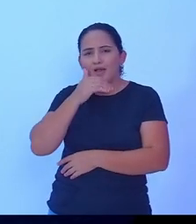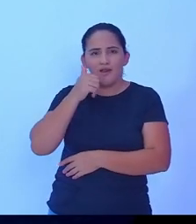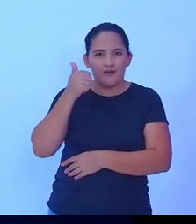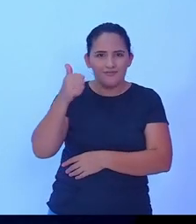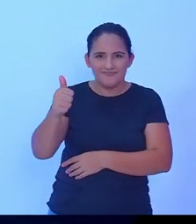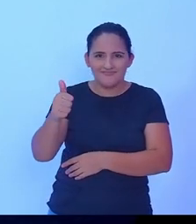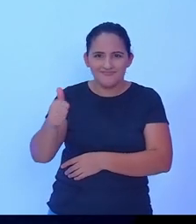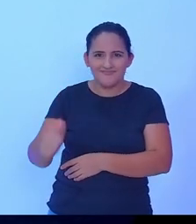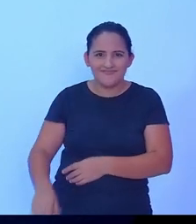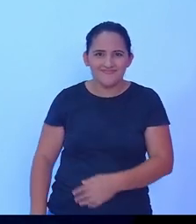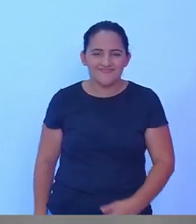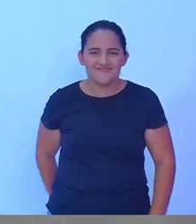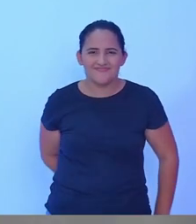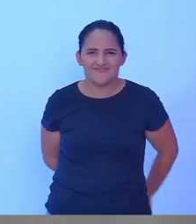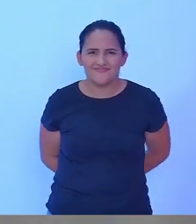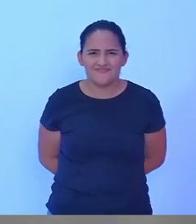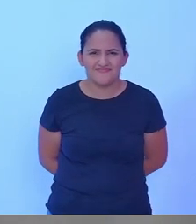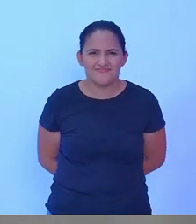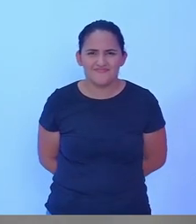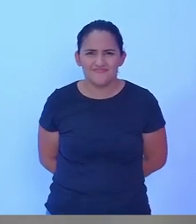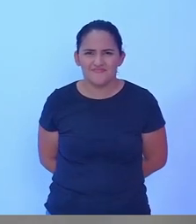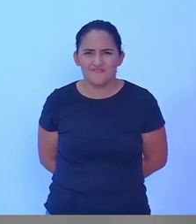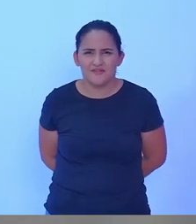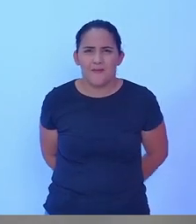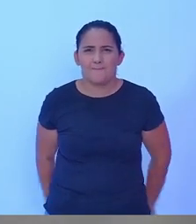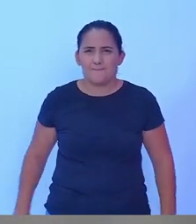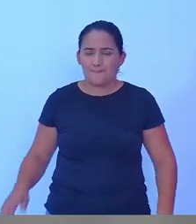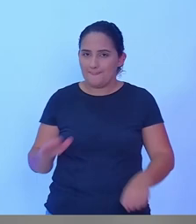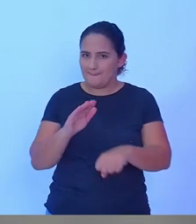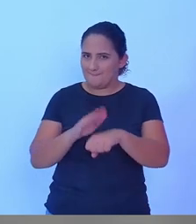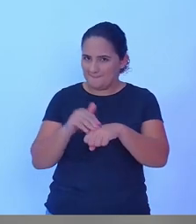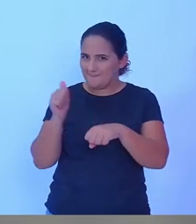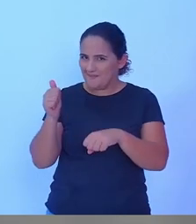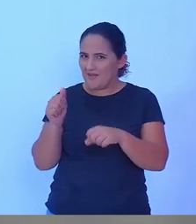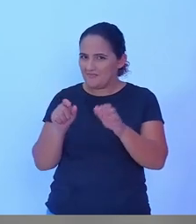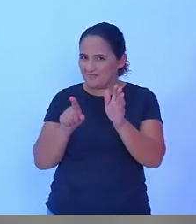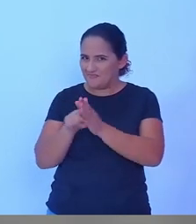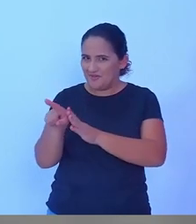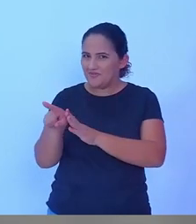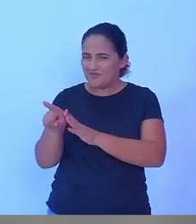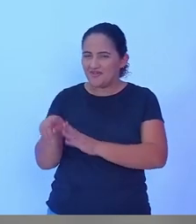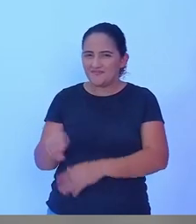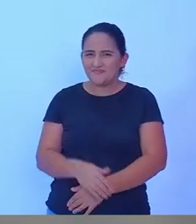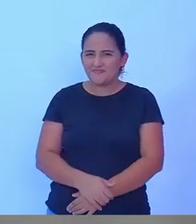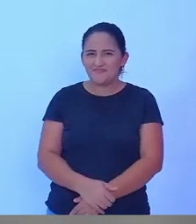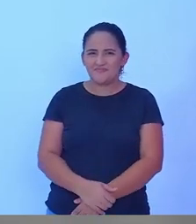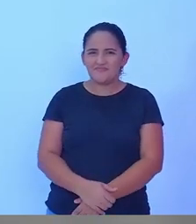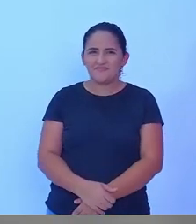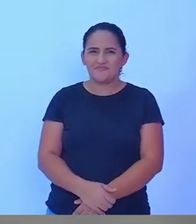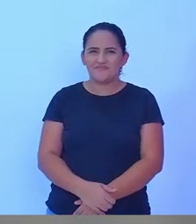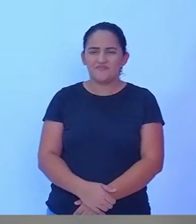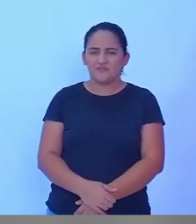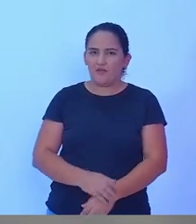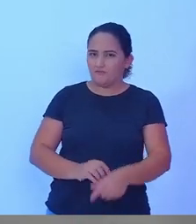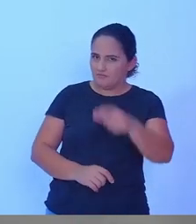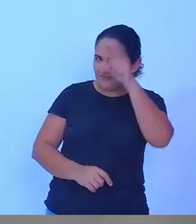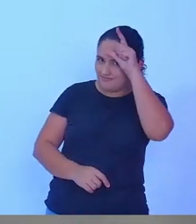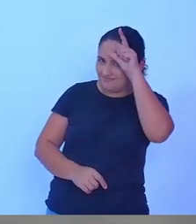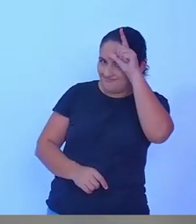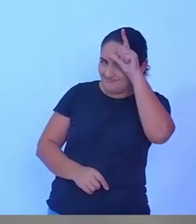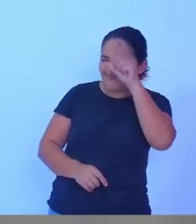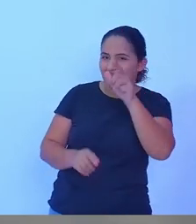muito bem a última pergunta desse nosso debate será feito pelo candidato Lucindo